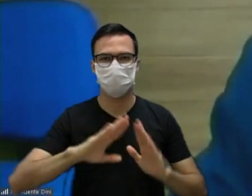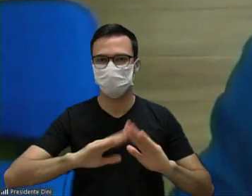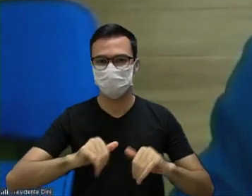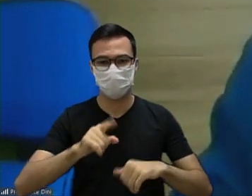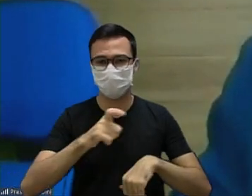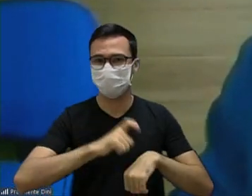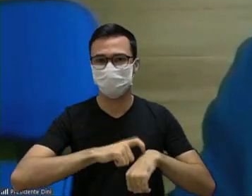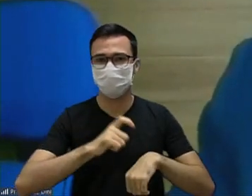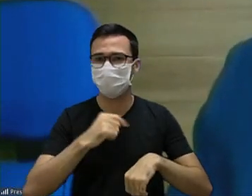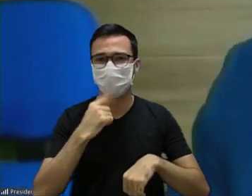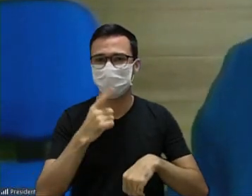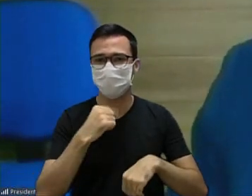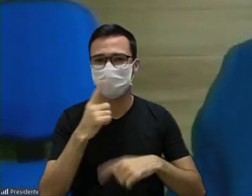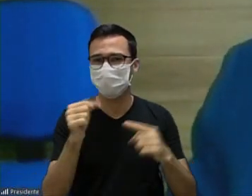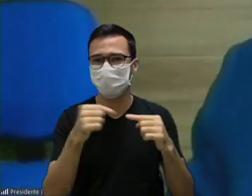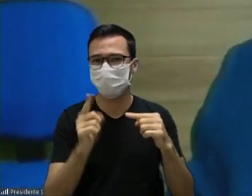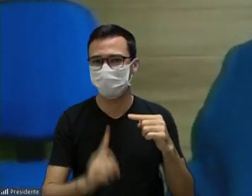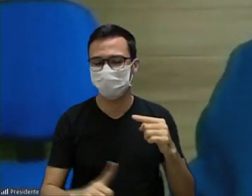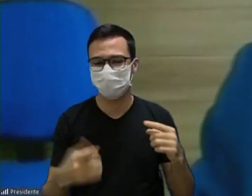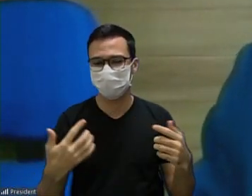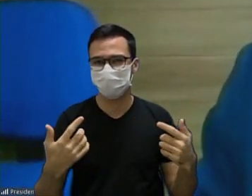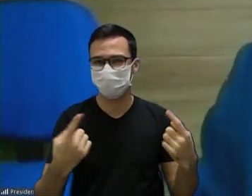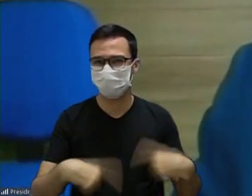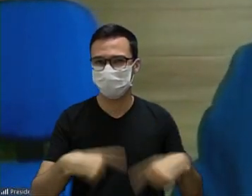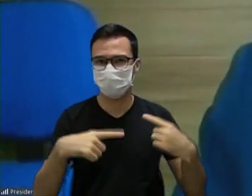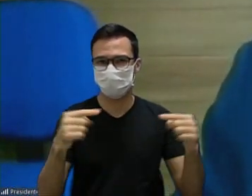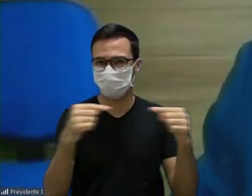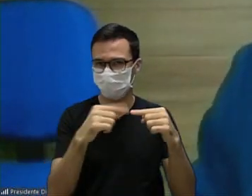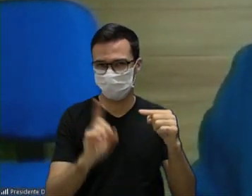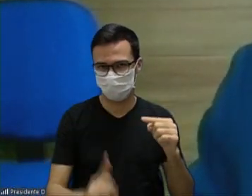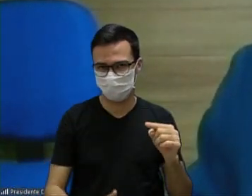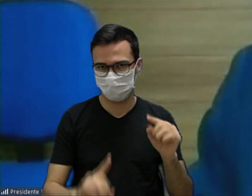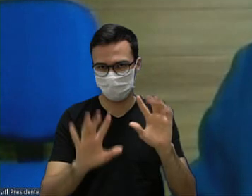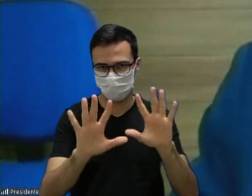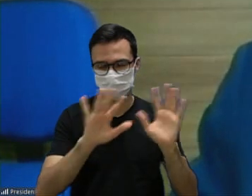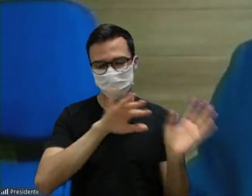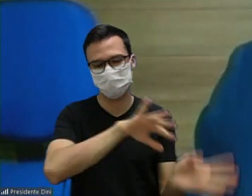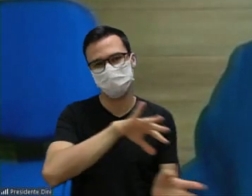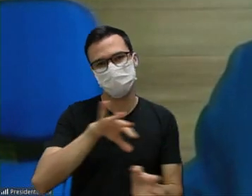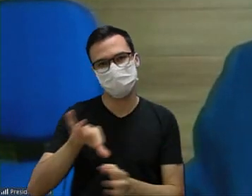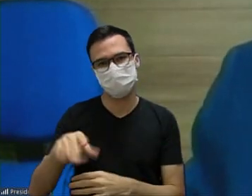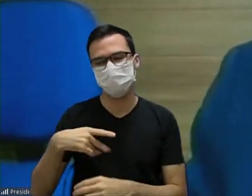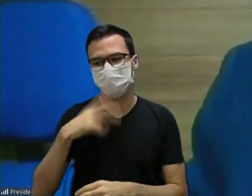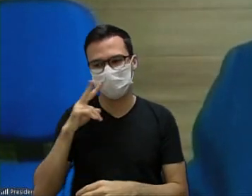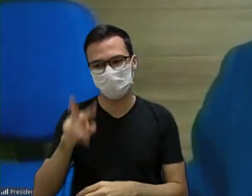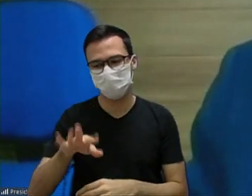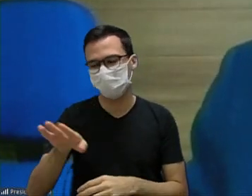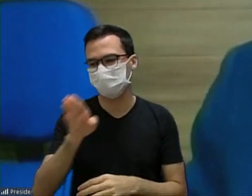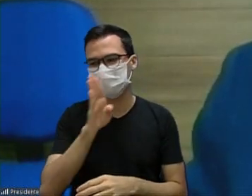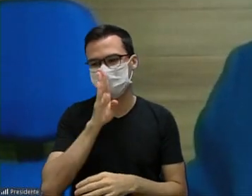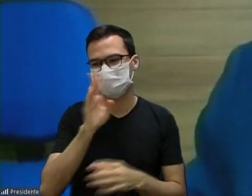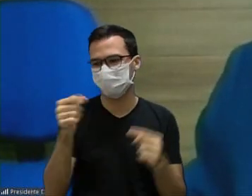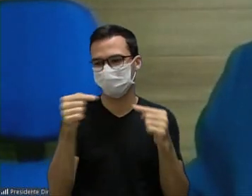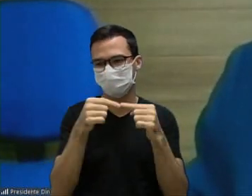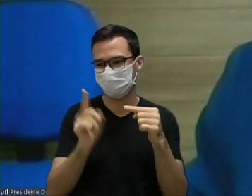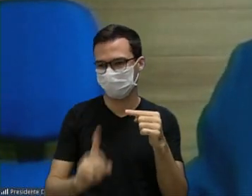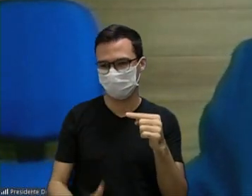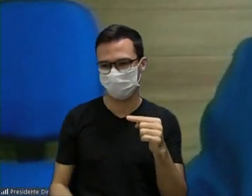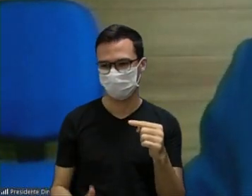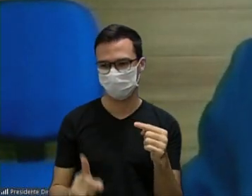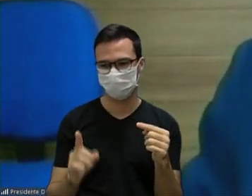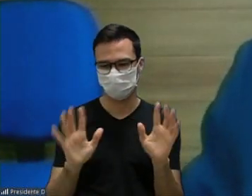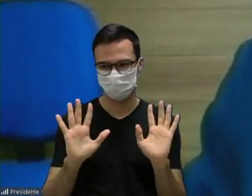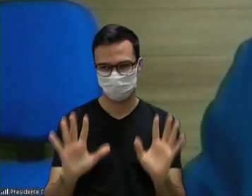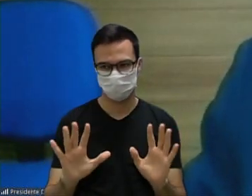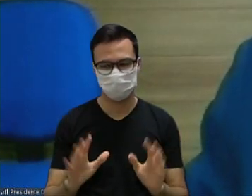mas não tem a parte porque o projeto não está em discussão vereador então eu ouvi a sua manifestação mas infelizmente não tem a